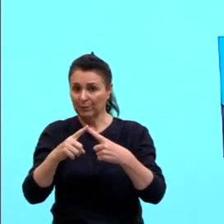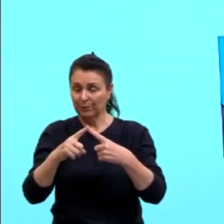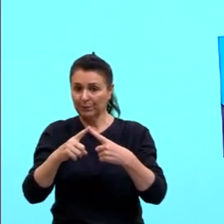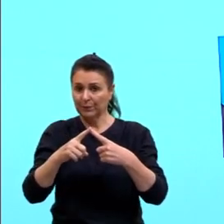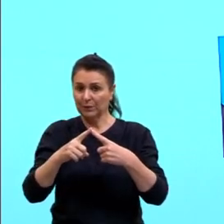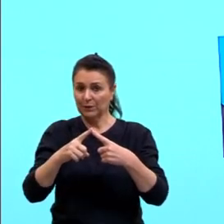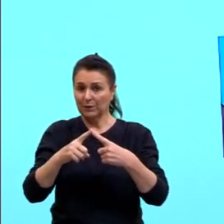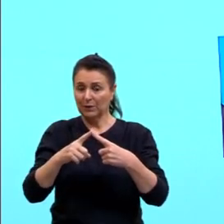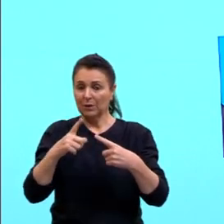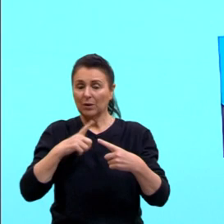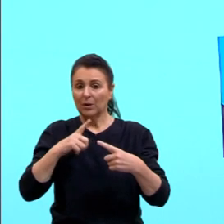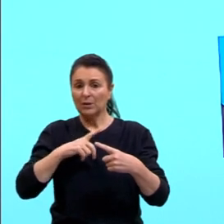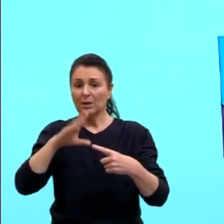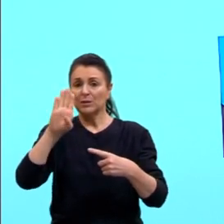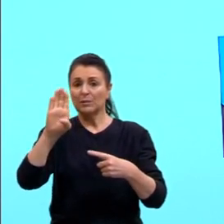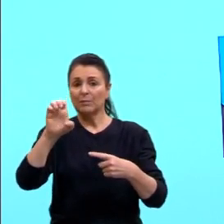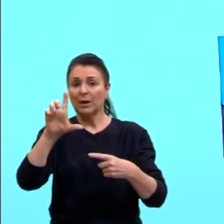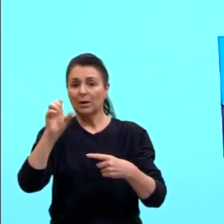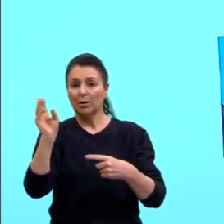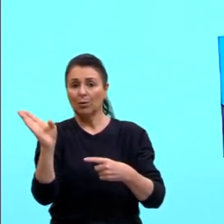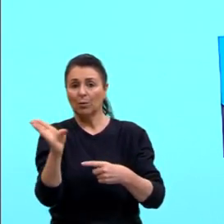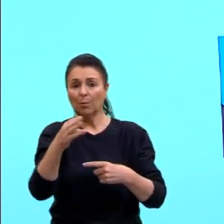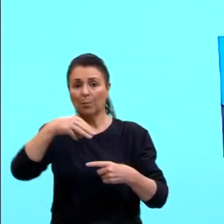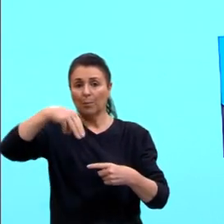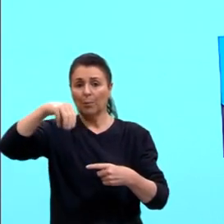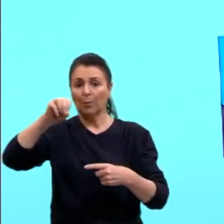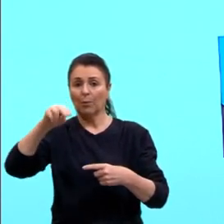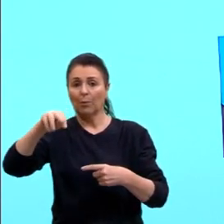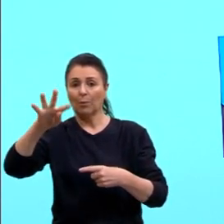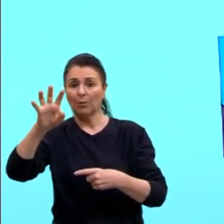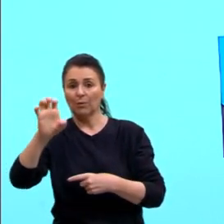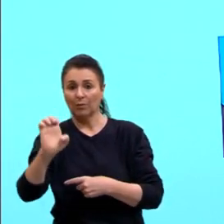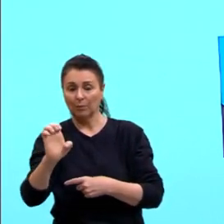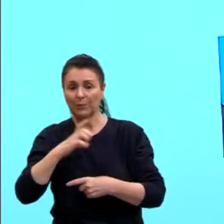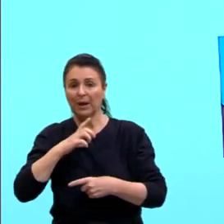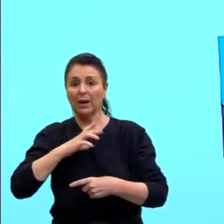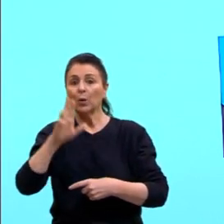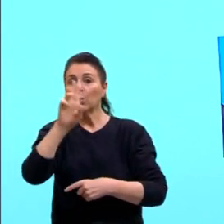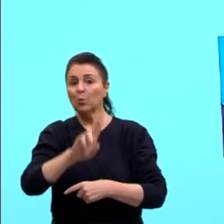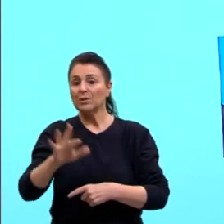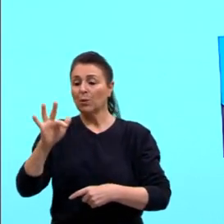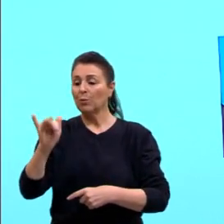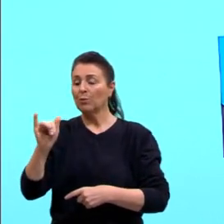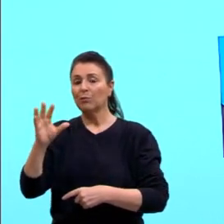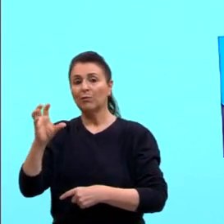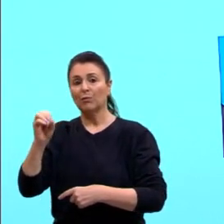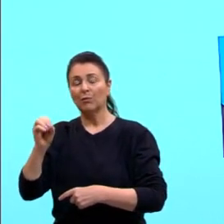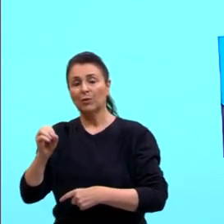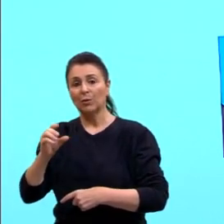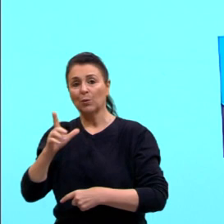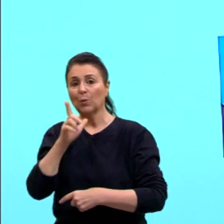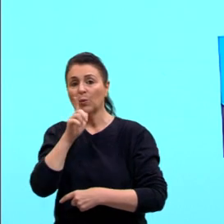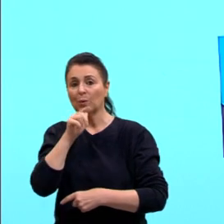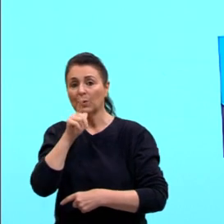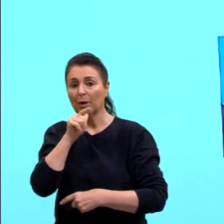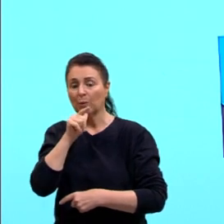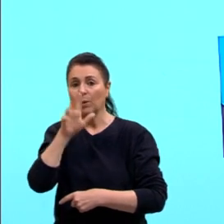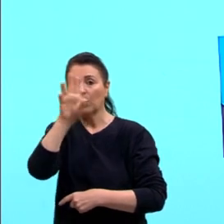de Belo Monte, justamente essa aqui, é fio d'água, tá, agorizado, utiliza, então, o rio, né, a própria